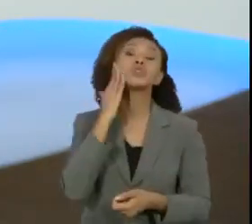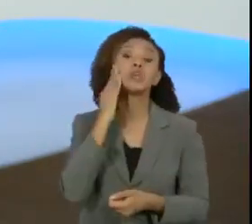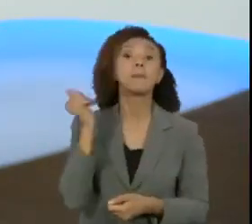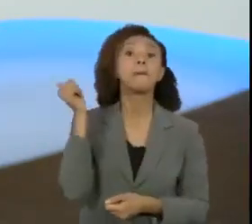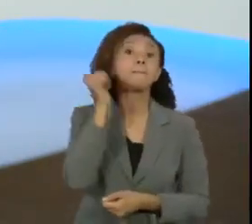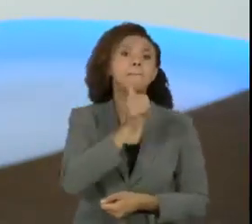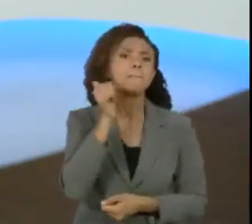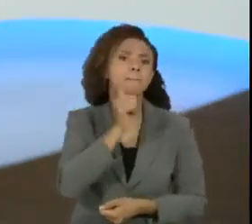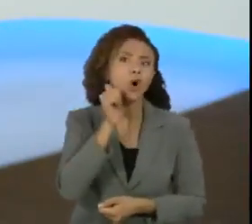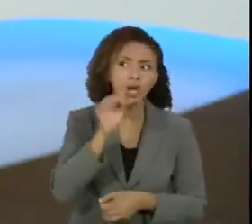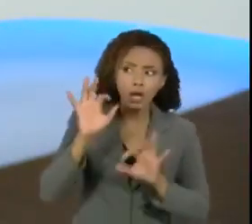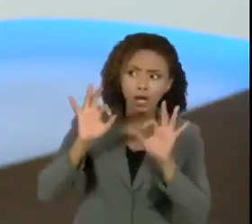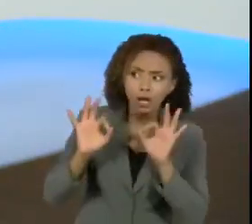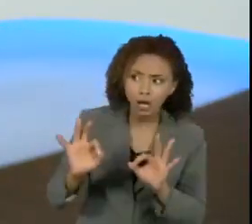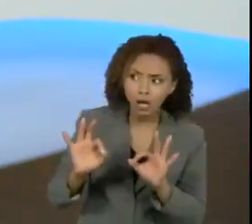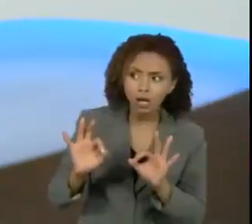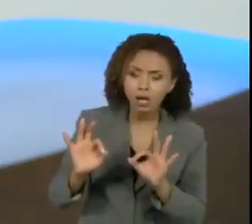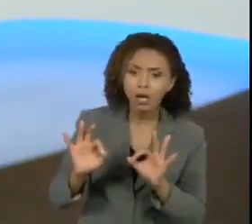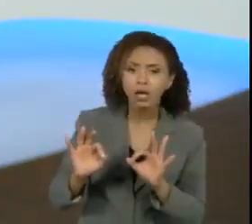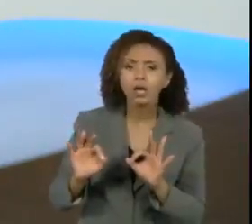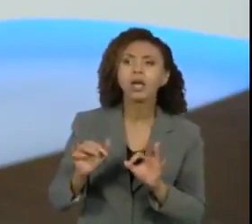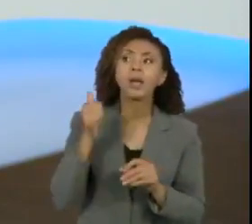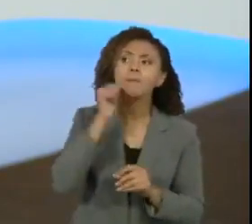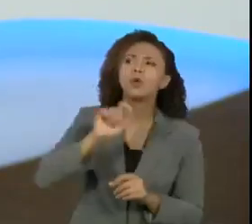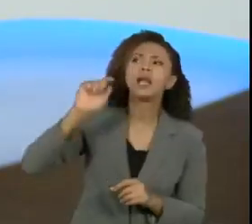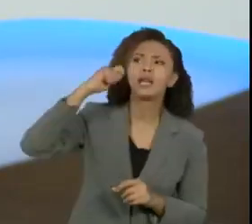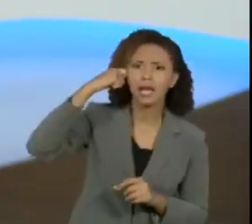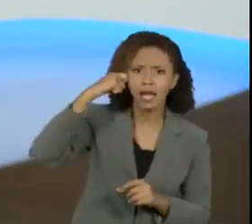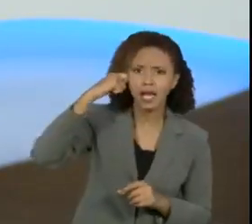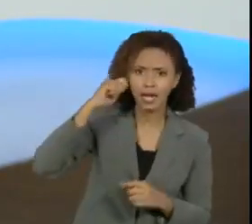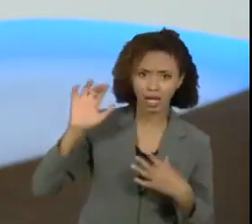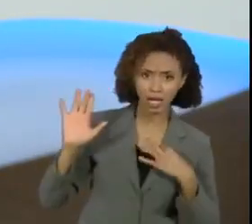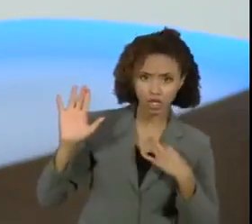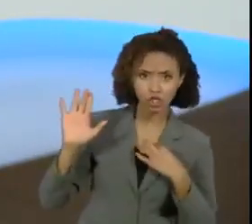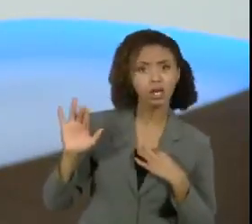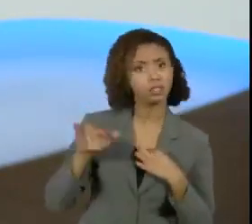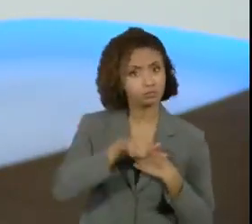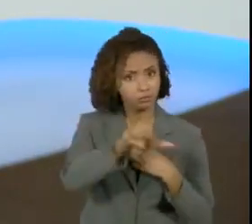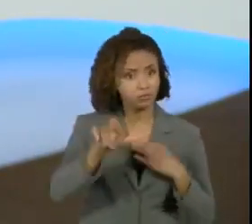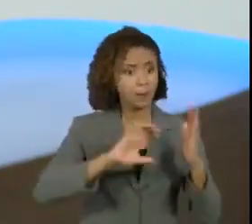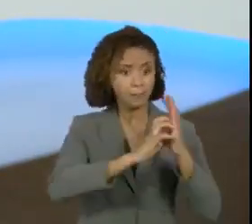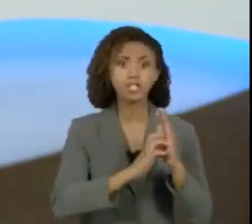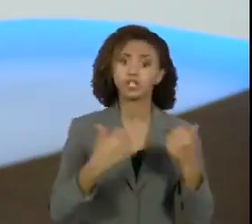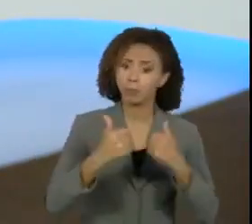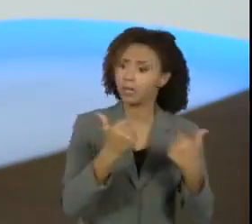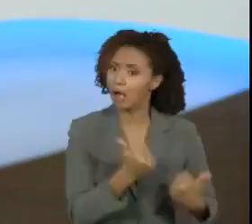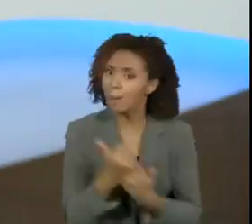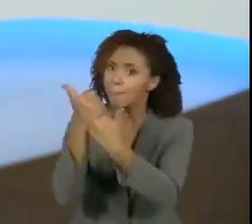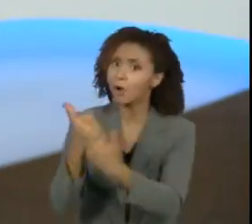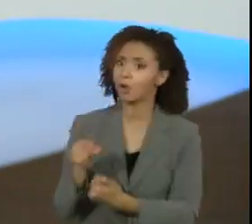que esses partidos de fato apoiem essas candidaturas para que elas tenham condições reais de serem eleitas.